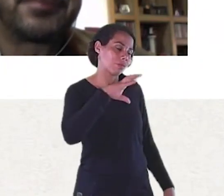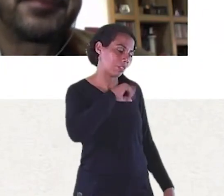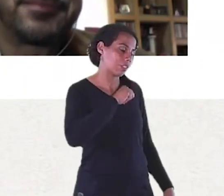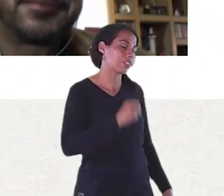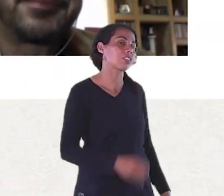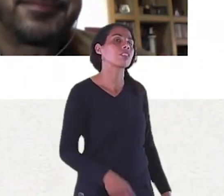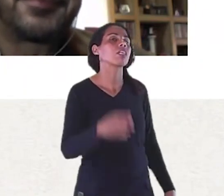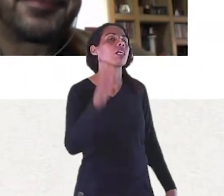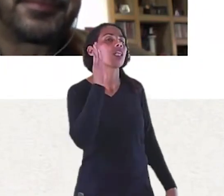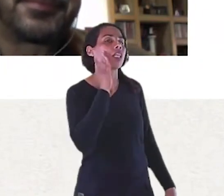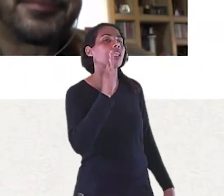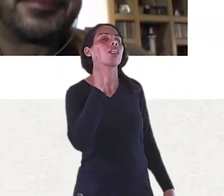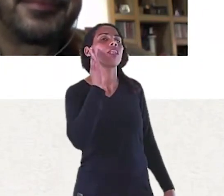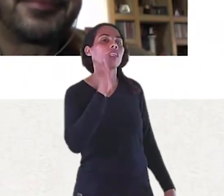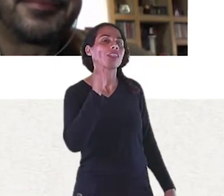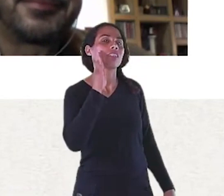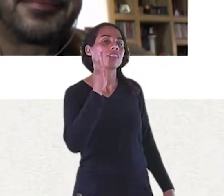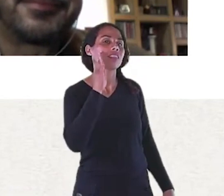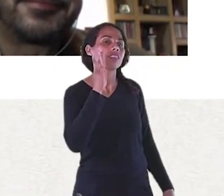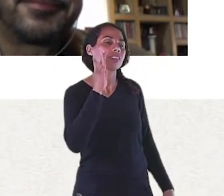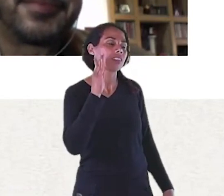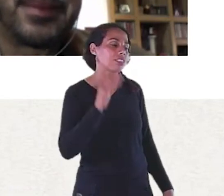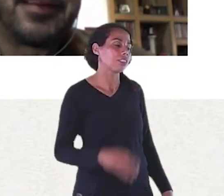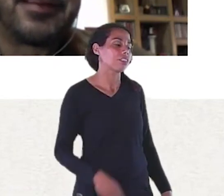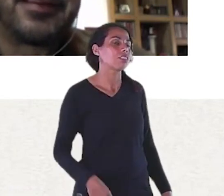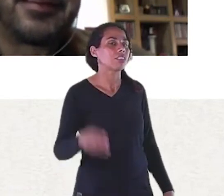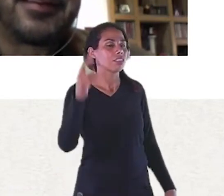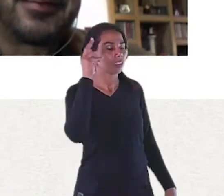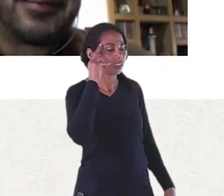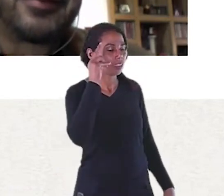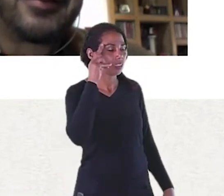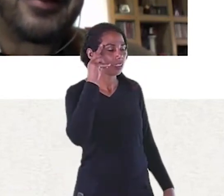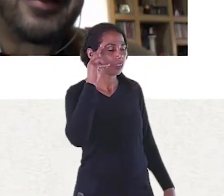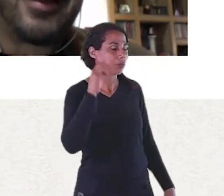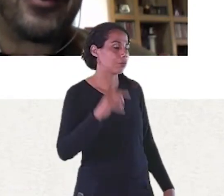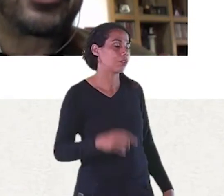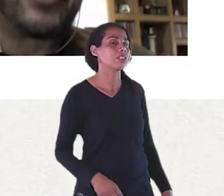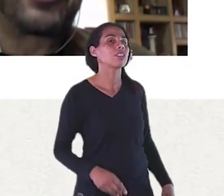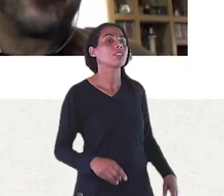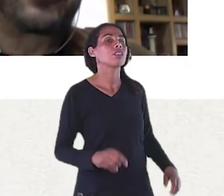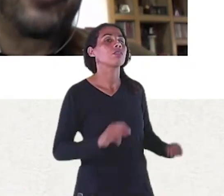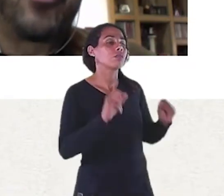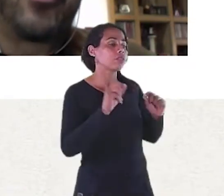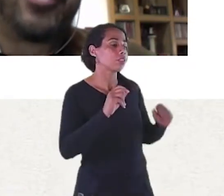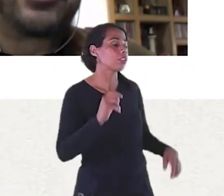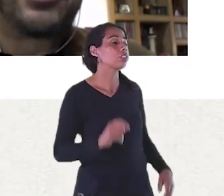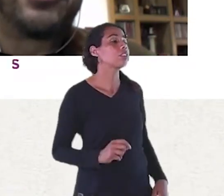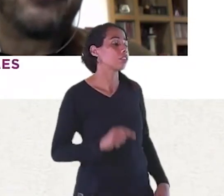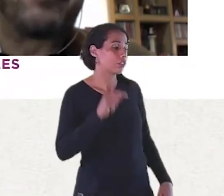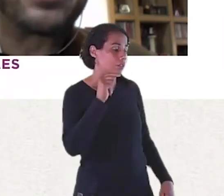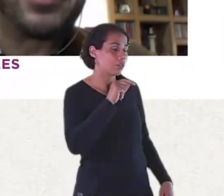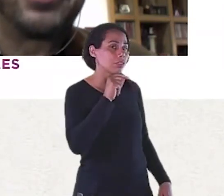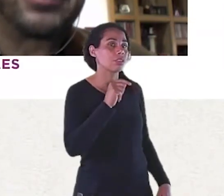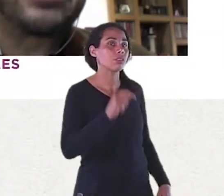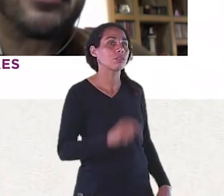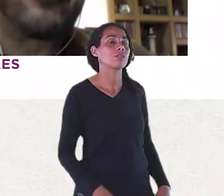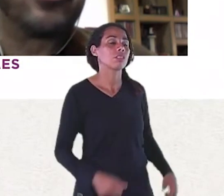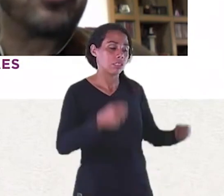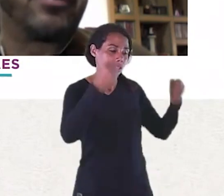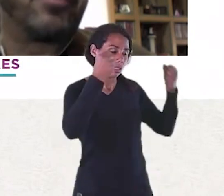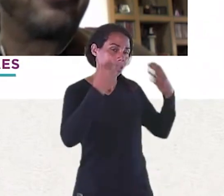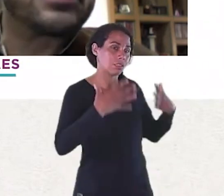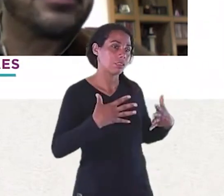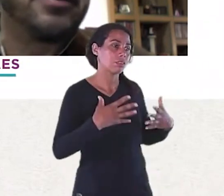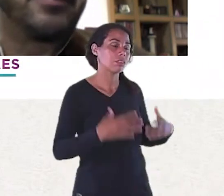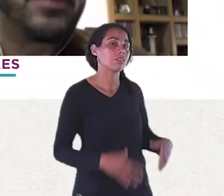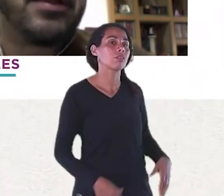isso Hoje O que você faz Na vida É compartilhar O seu conhecimento Até por isso Teve uma passagem Engraçada